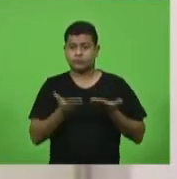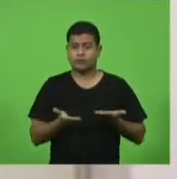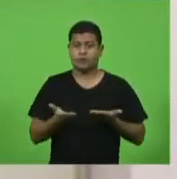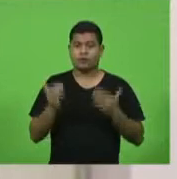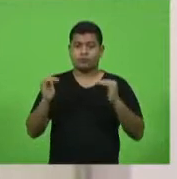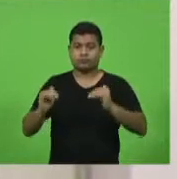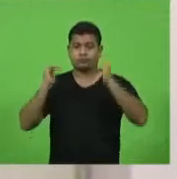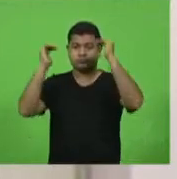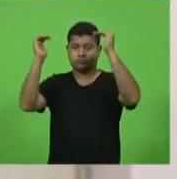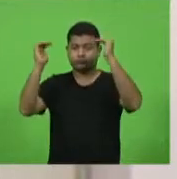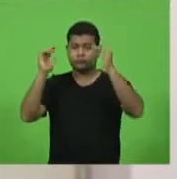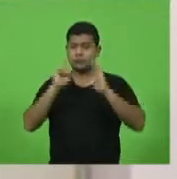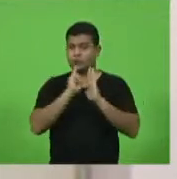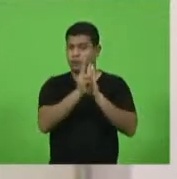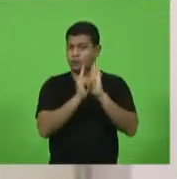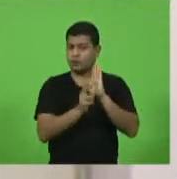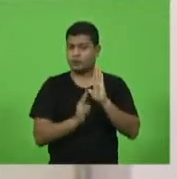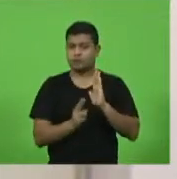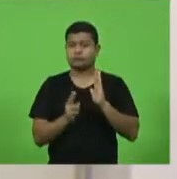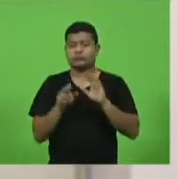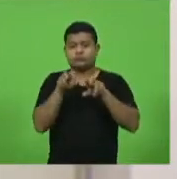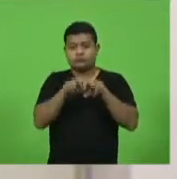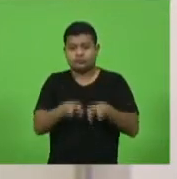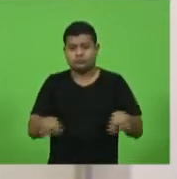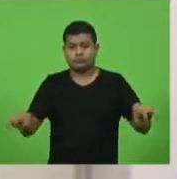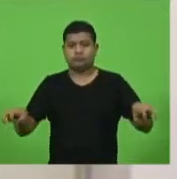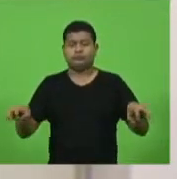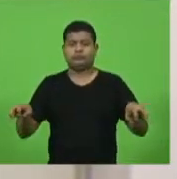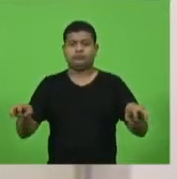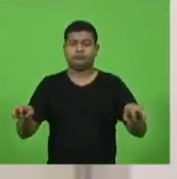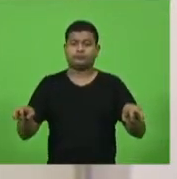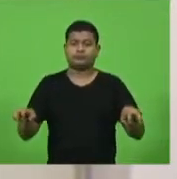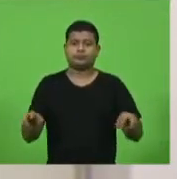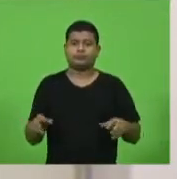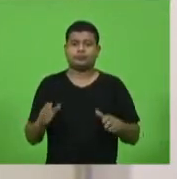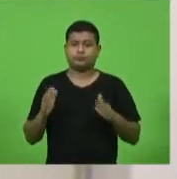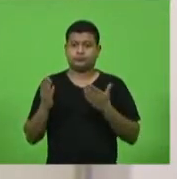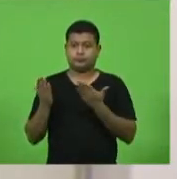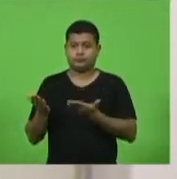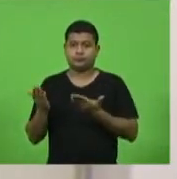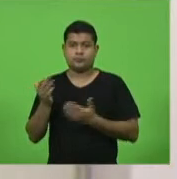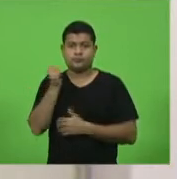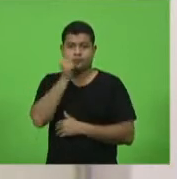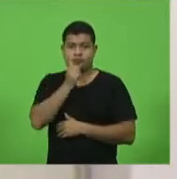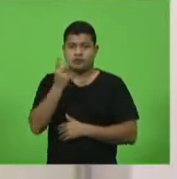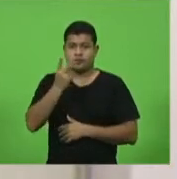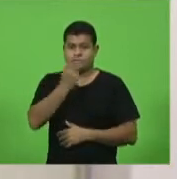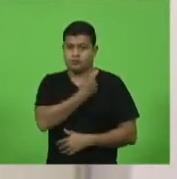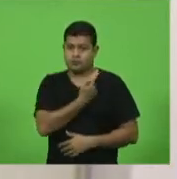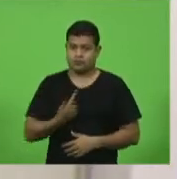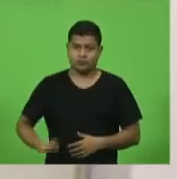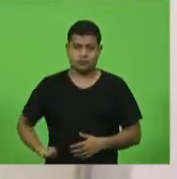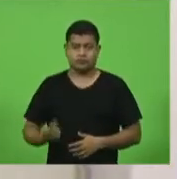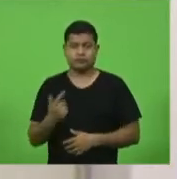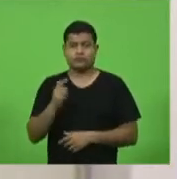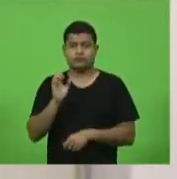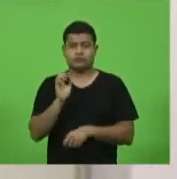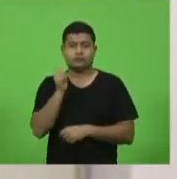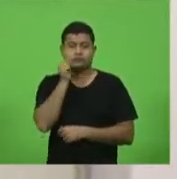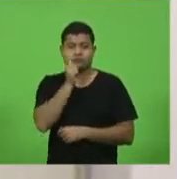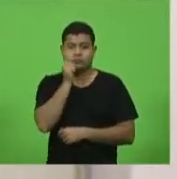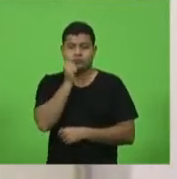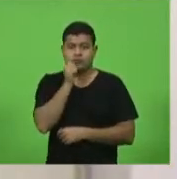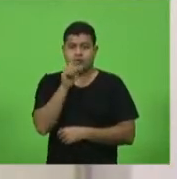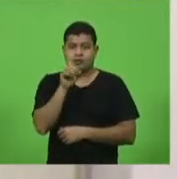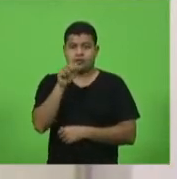autoridades nominadas para tomarem assento à mesa. Excelentíssima senhora vice-governadora do Estado, Daniela